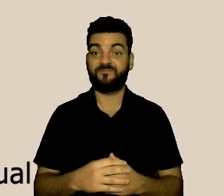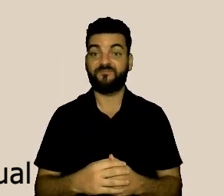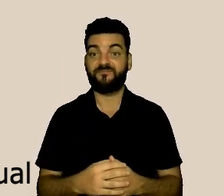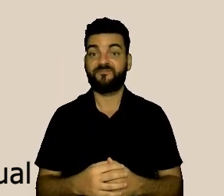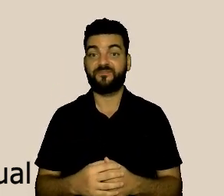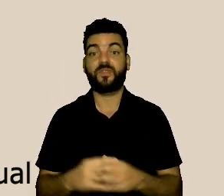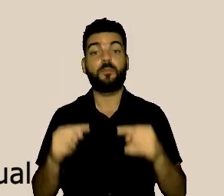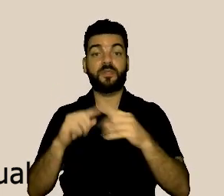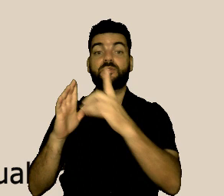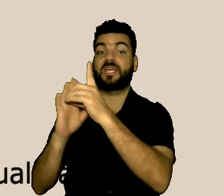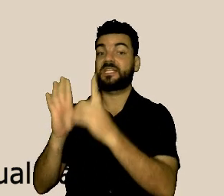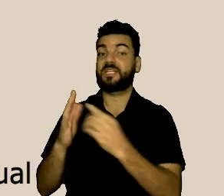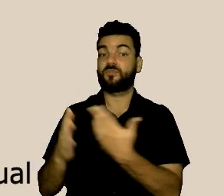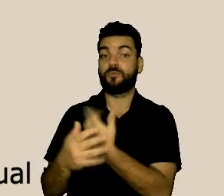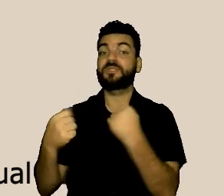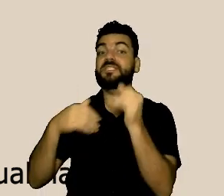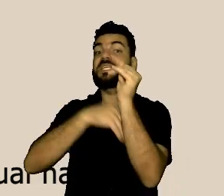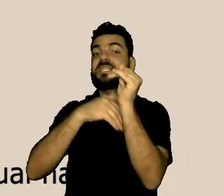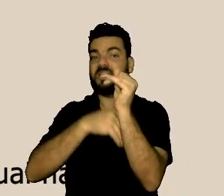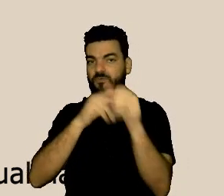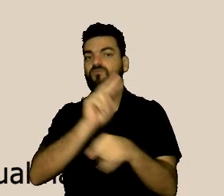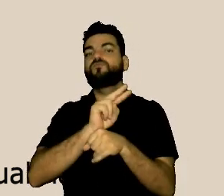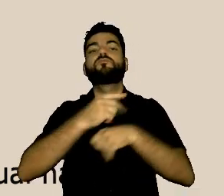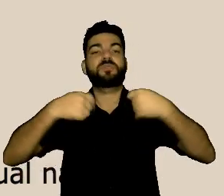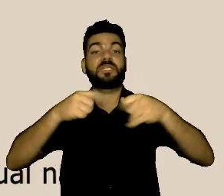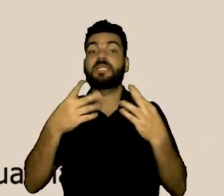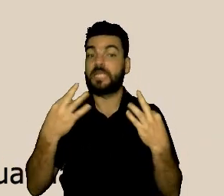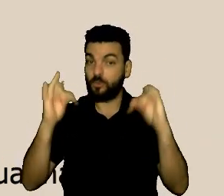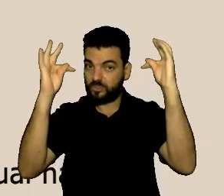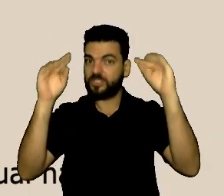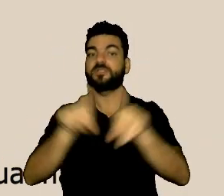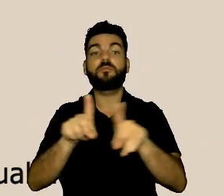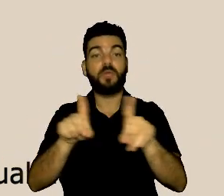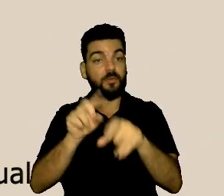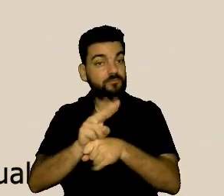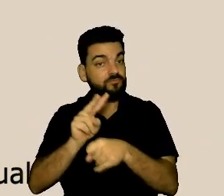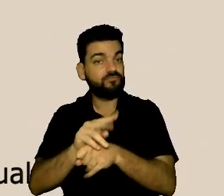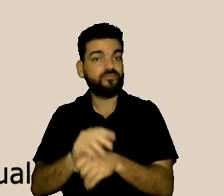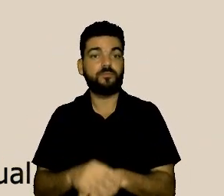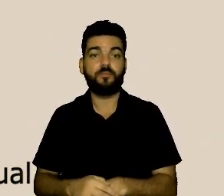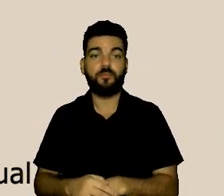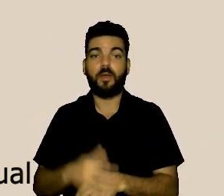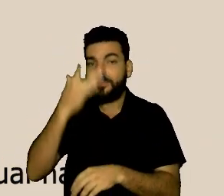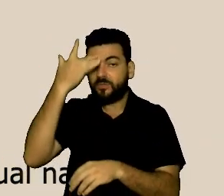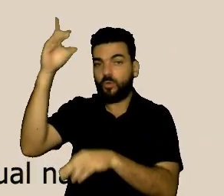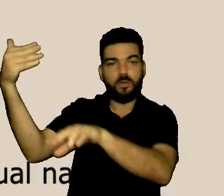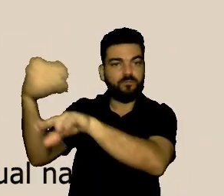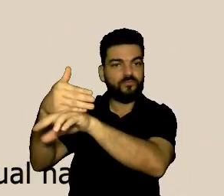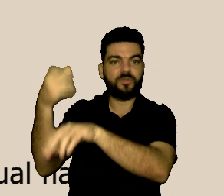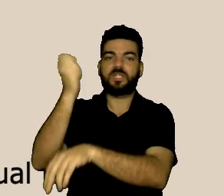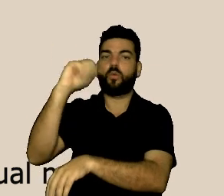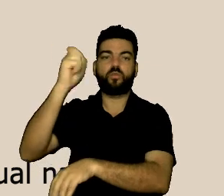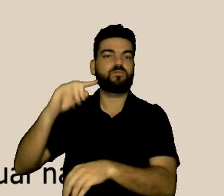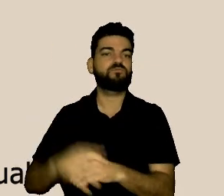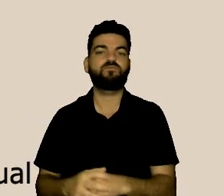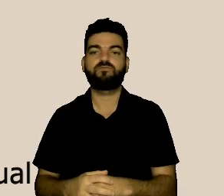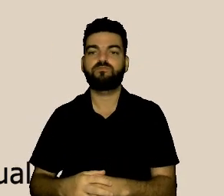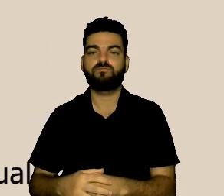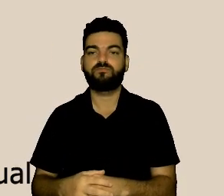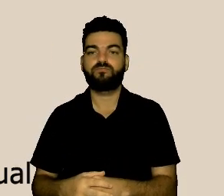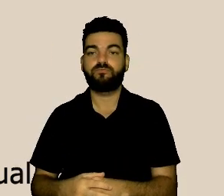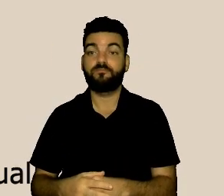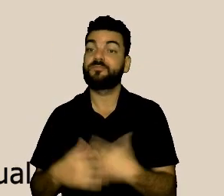que inviabilize acesso. A sua integridade é o nosso foco. Por favor, 18.